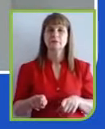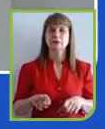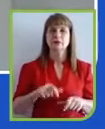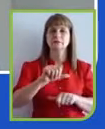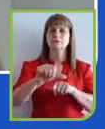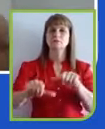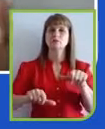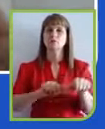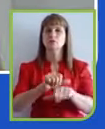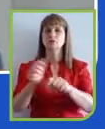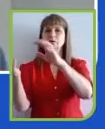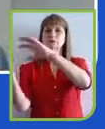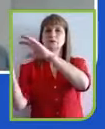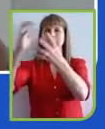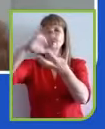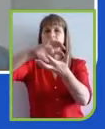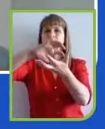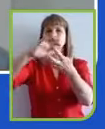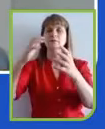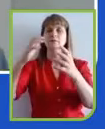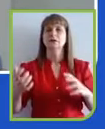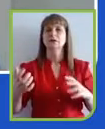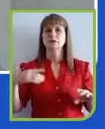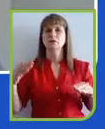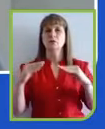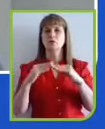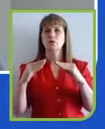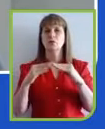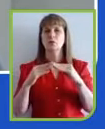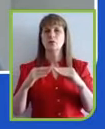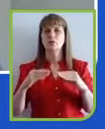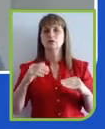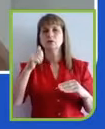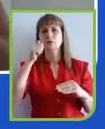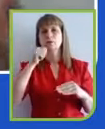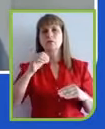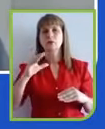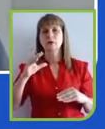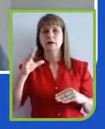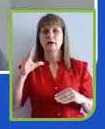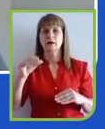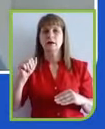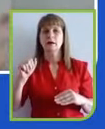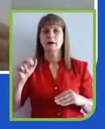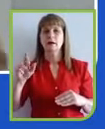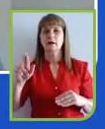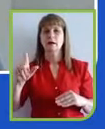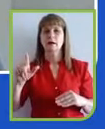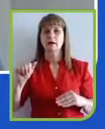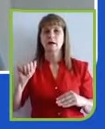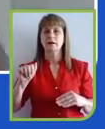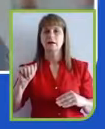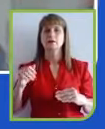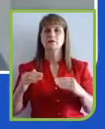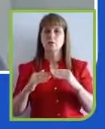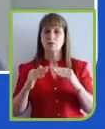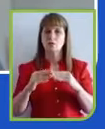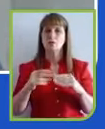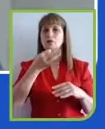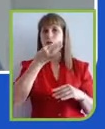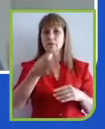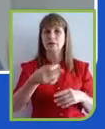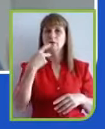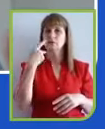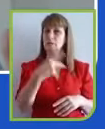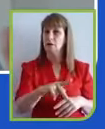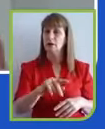aí, mais uma vez, concordo com o Carla que isso está associado a uma grande dificuldade da interdependência, de que todos têm que entrar